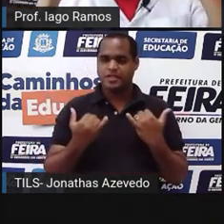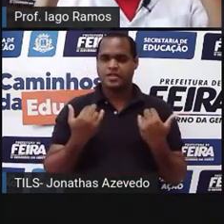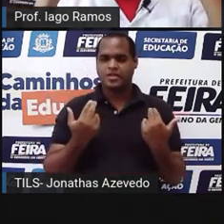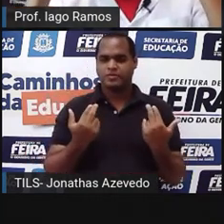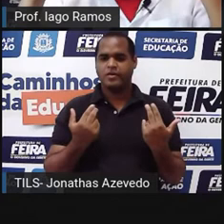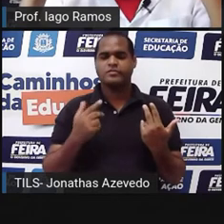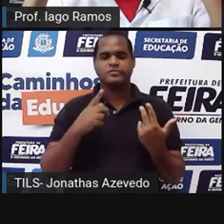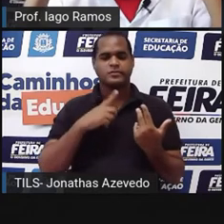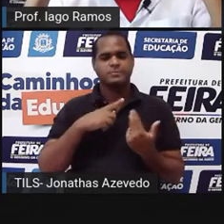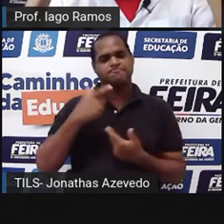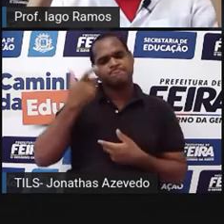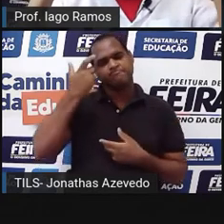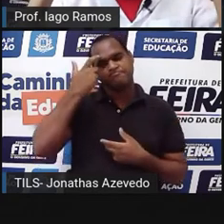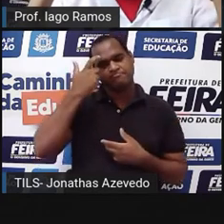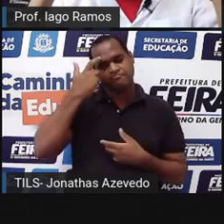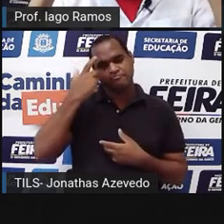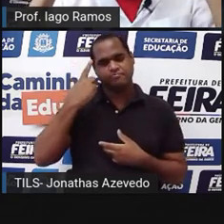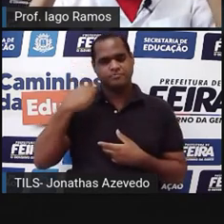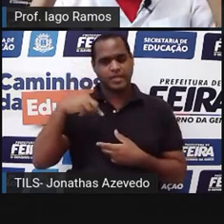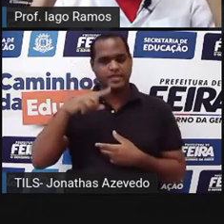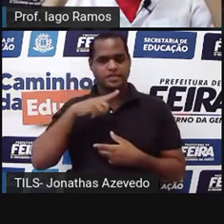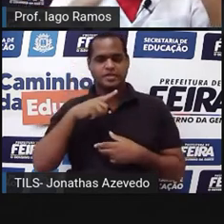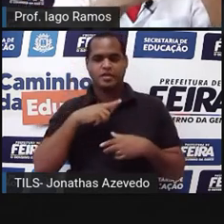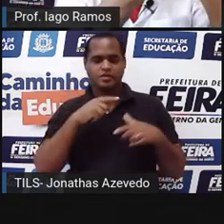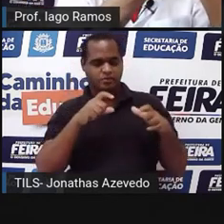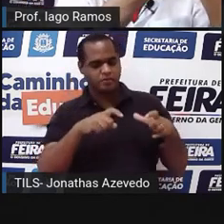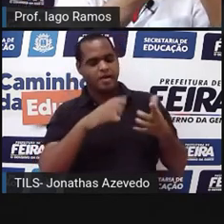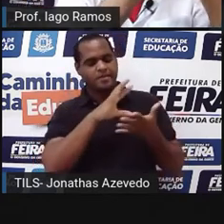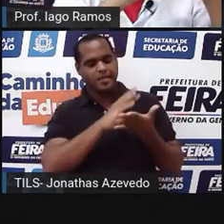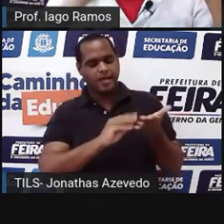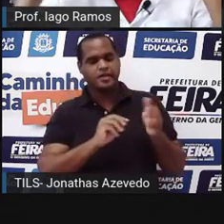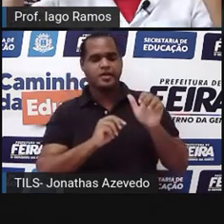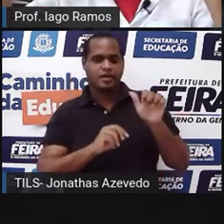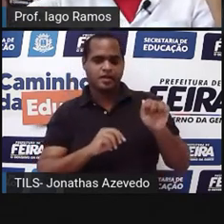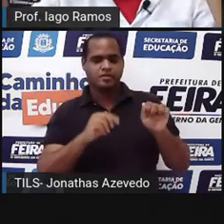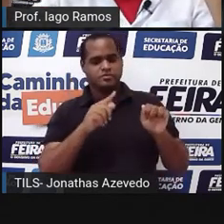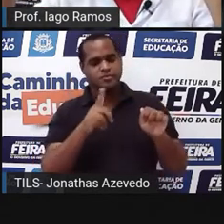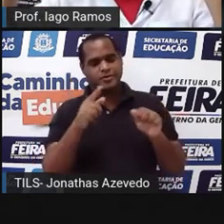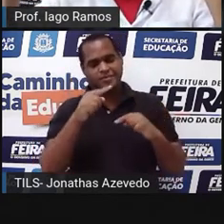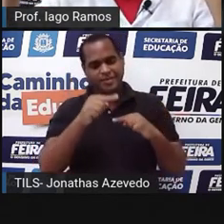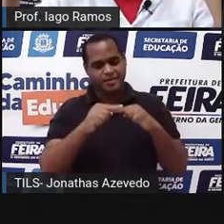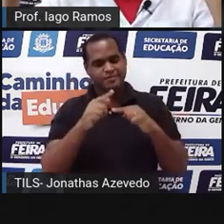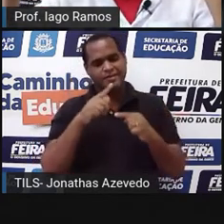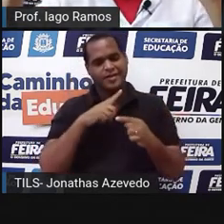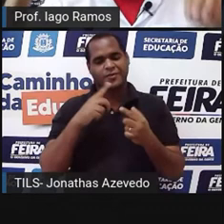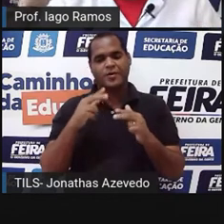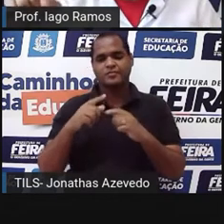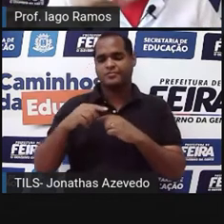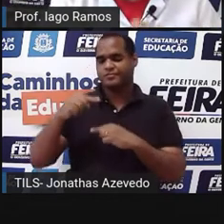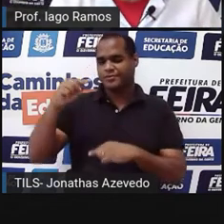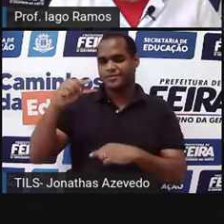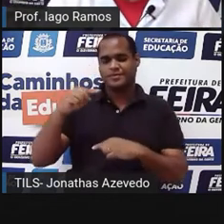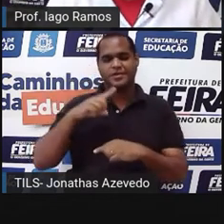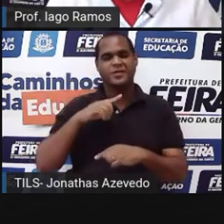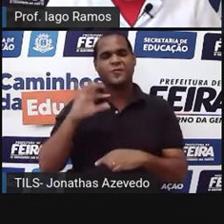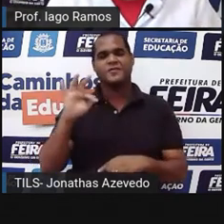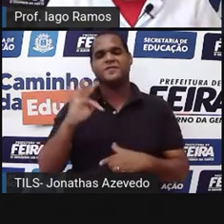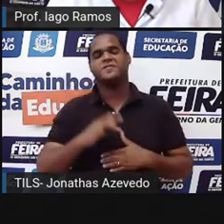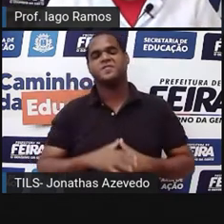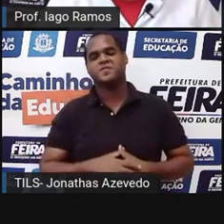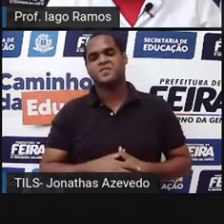como se estivesse no mesmo local do A, no pequeno, só que tá no grande. É o F.